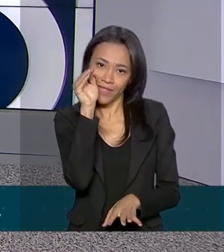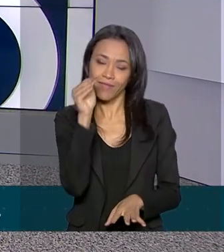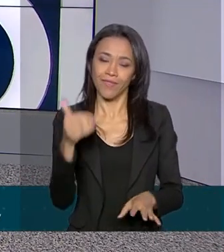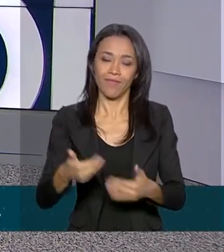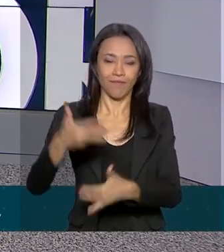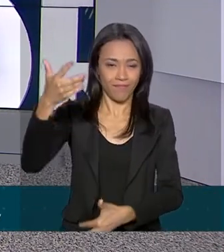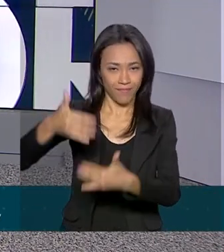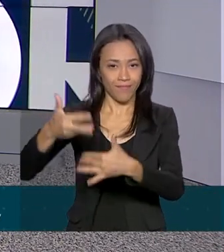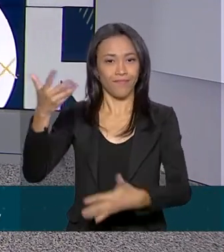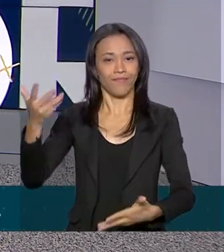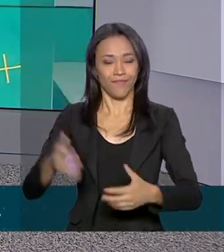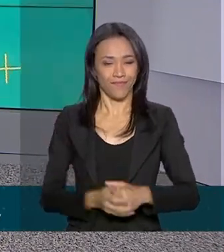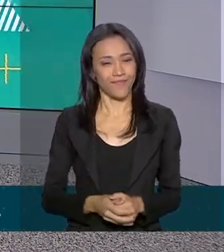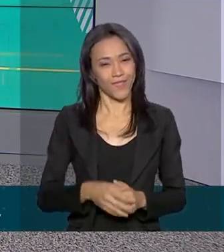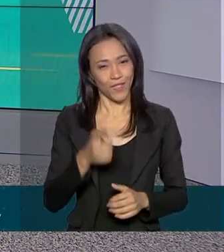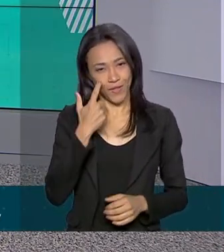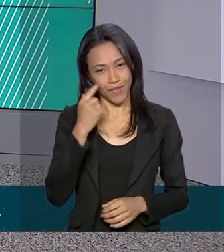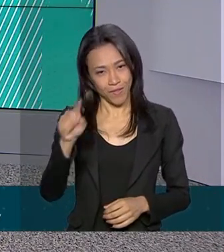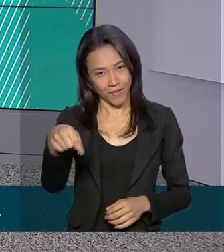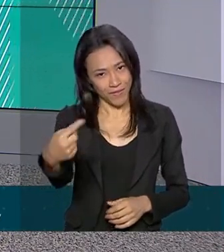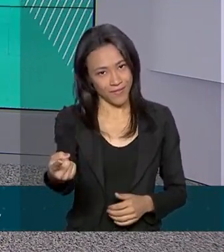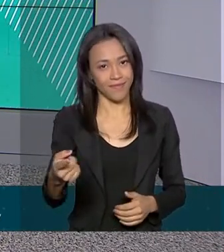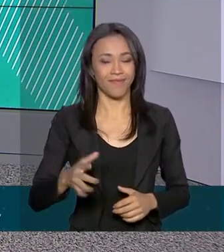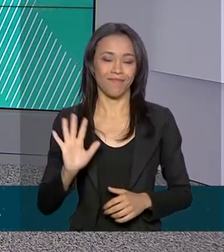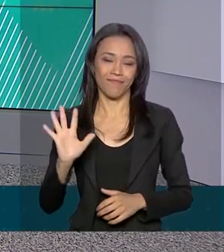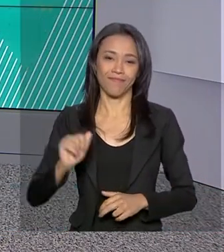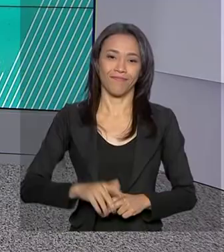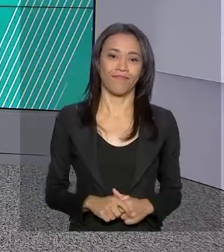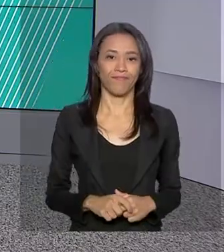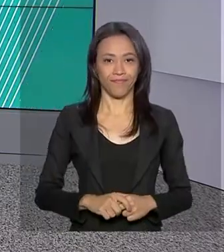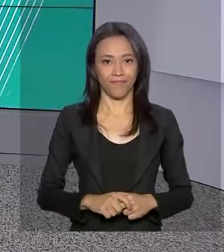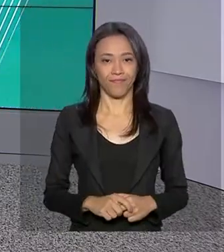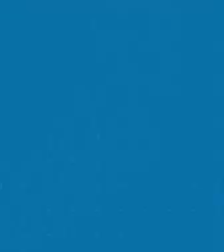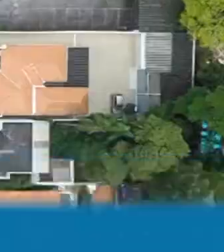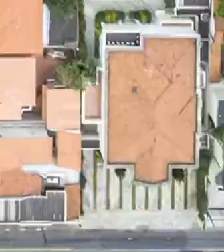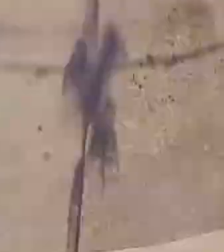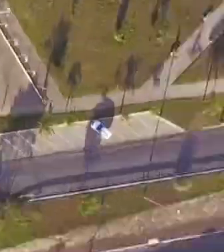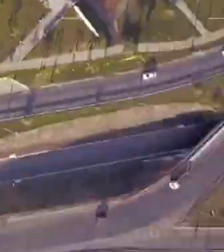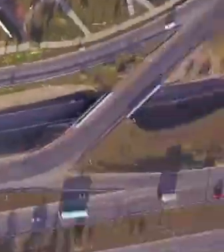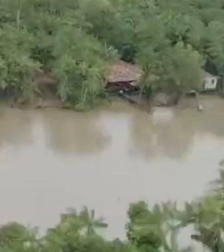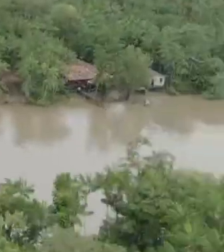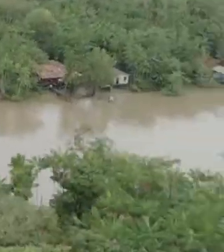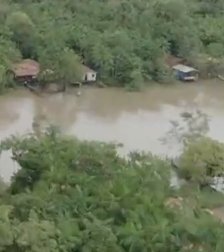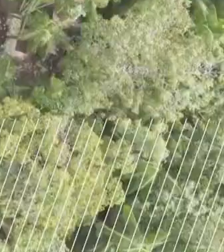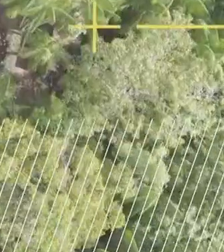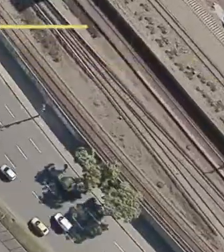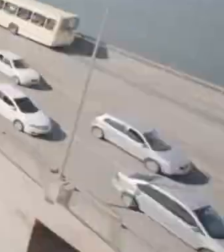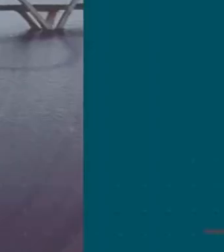também pelas redes sociais. Nos vemos na próxima edição. Até lá! Tchau!